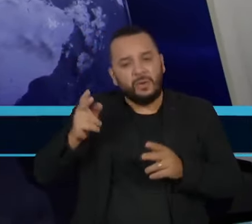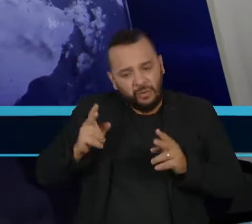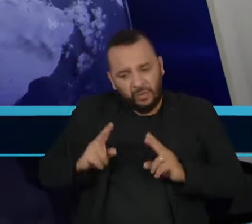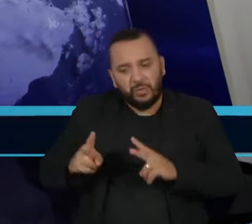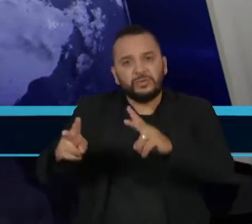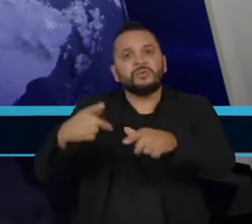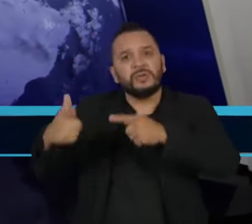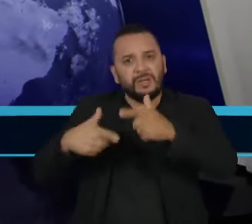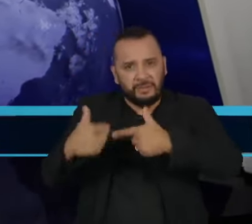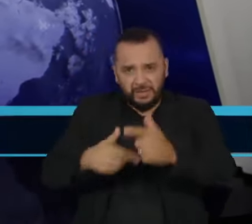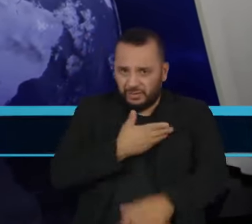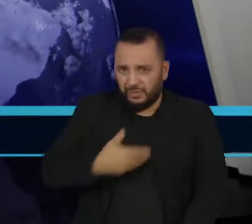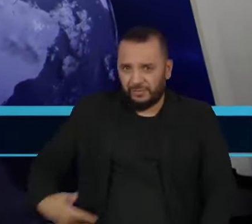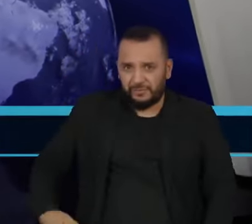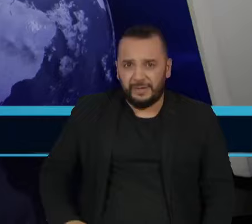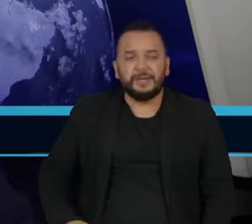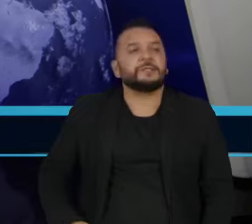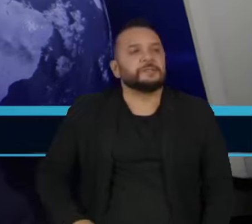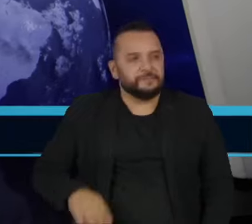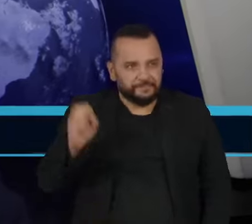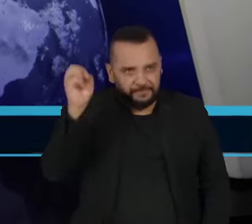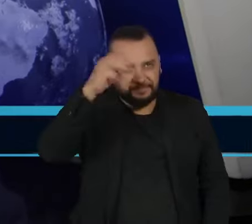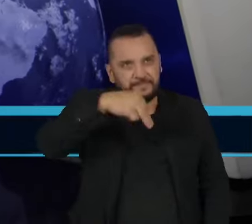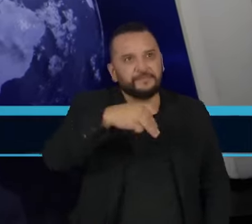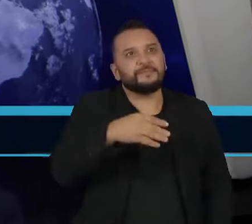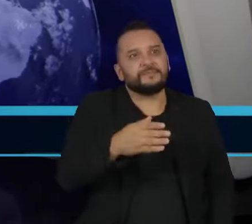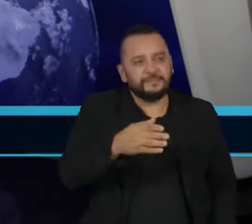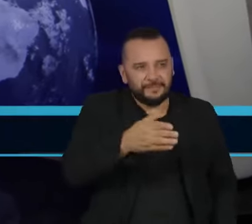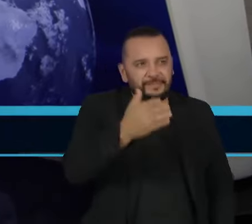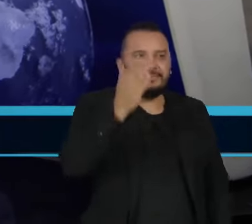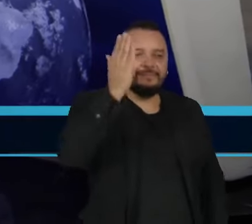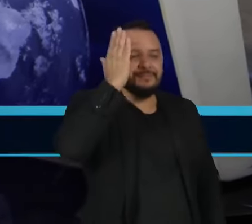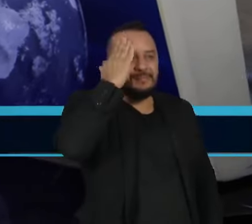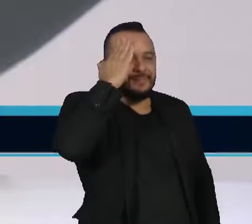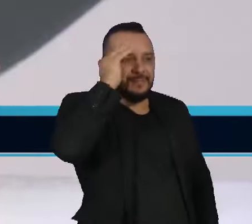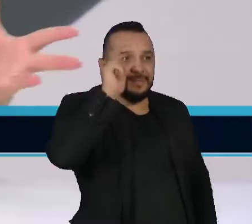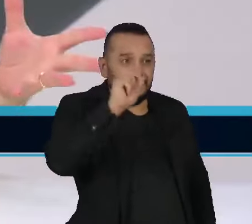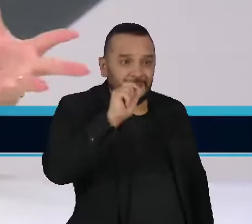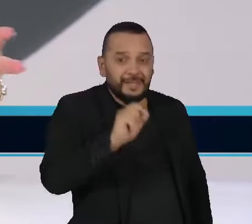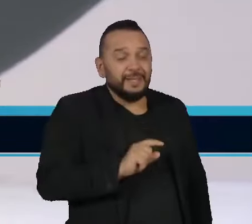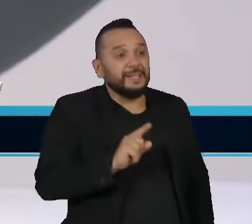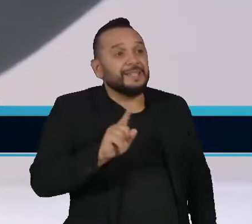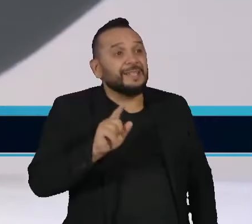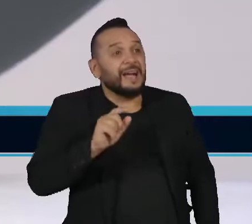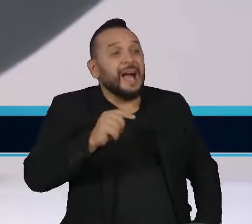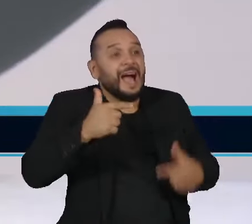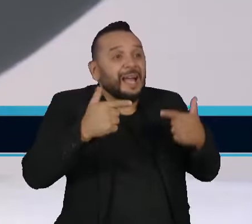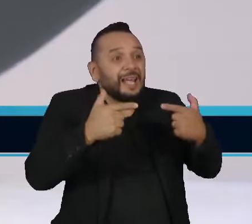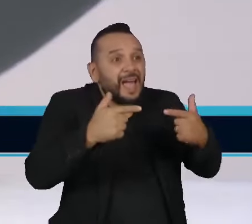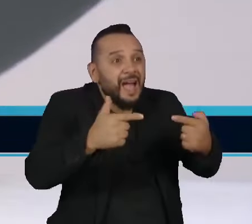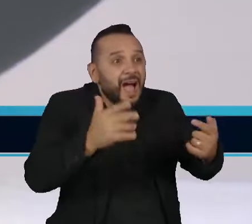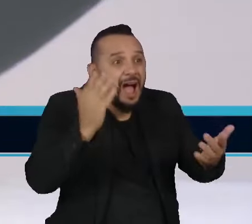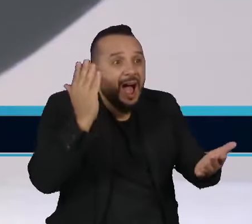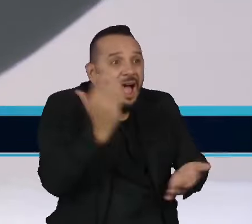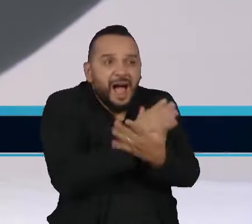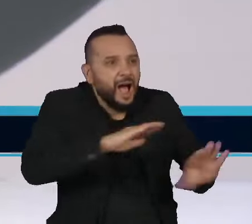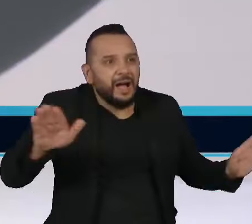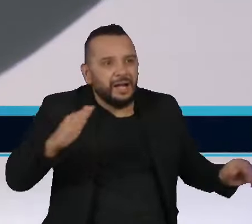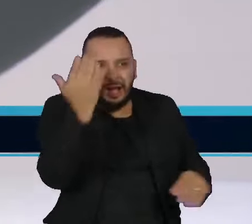a favor dele, né? Ele sabe que, e não é de hoje, ele sabe que a permanência dele é bem